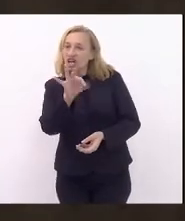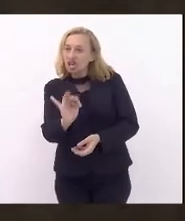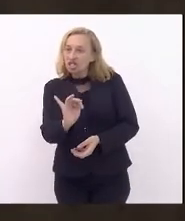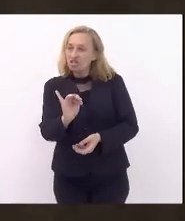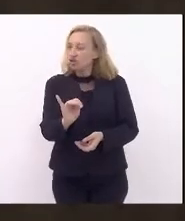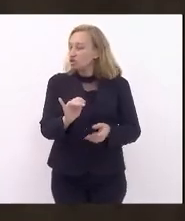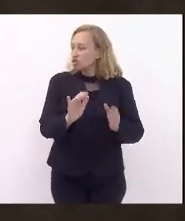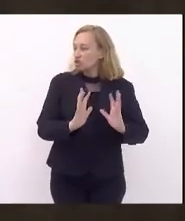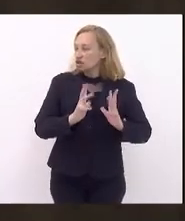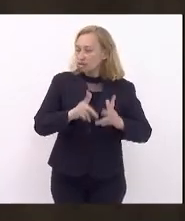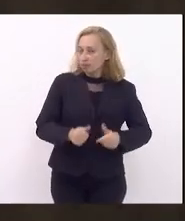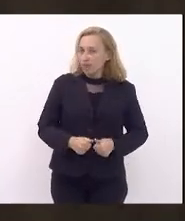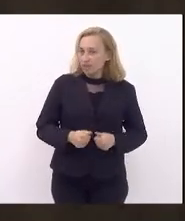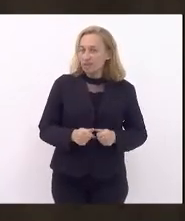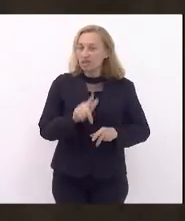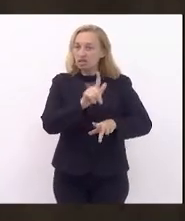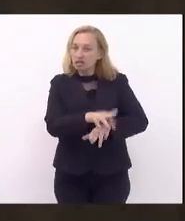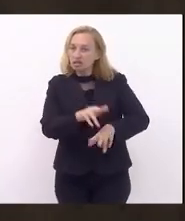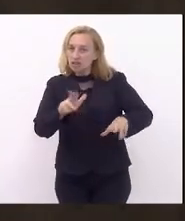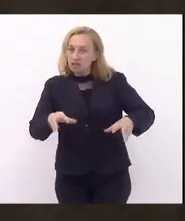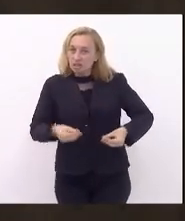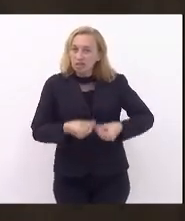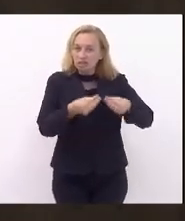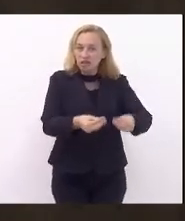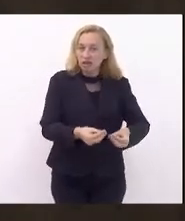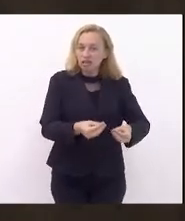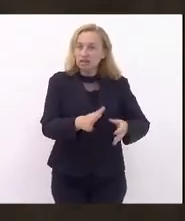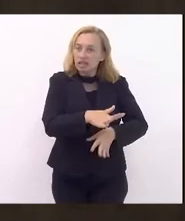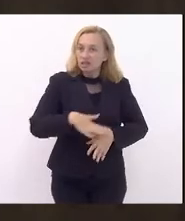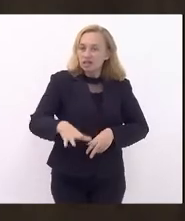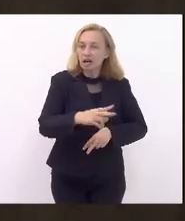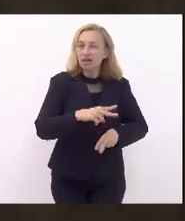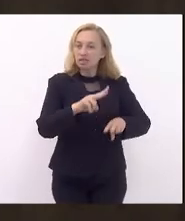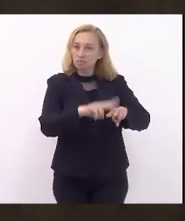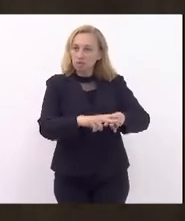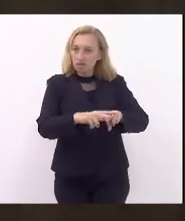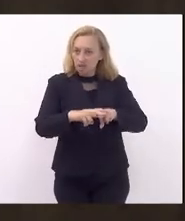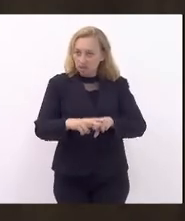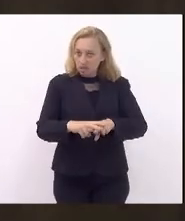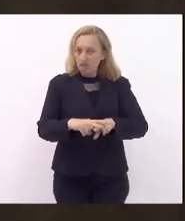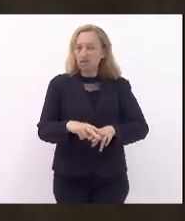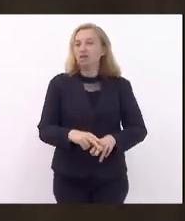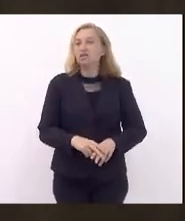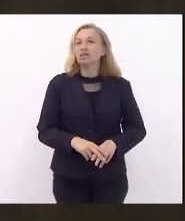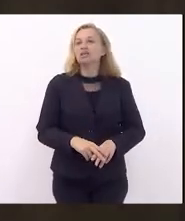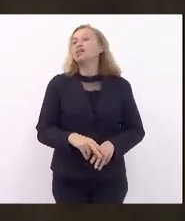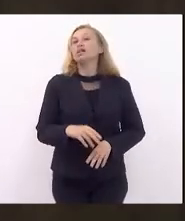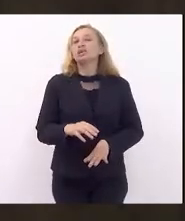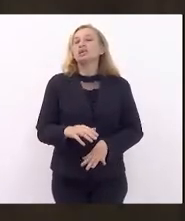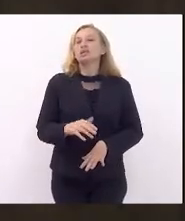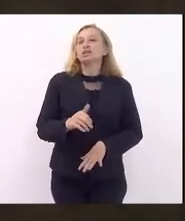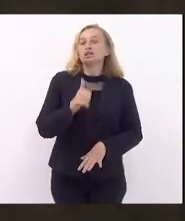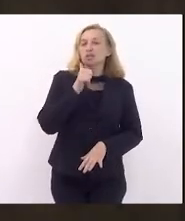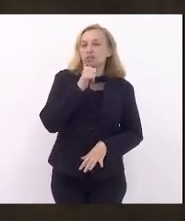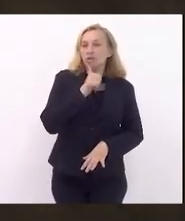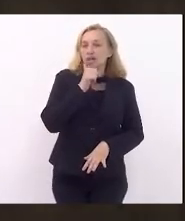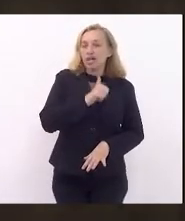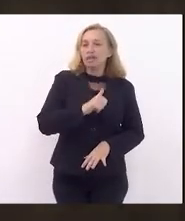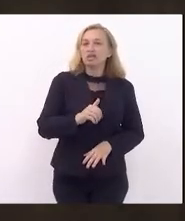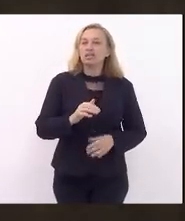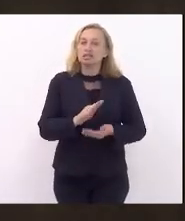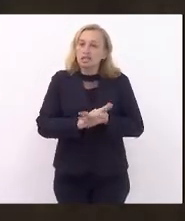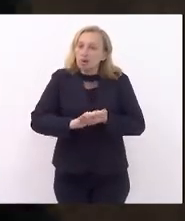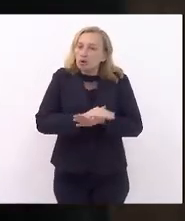diferenciado entregues nas unidades prisionais e sócio-educativas femininas, sabonetes,